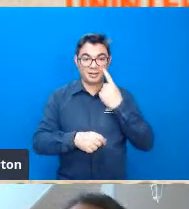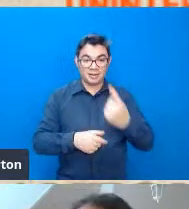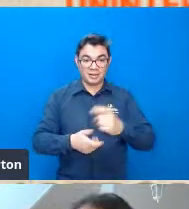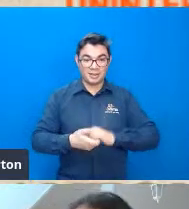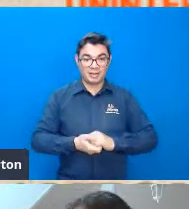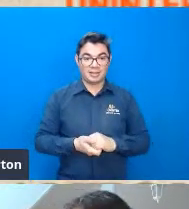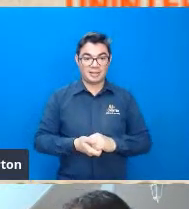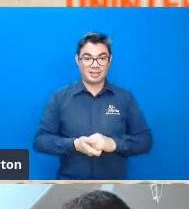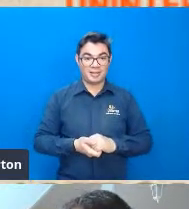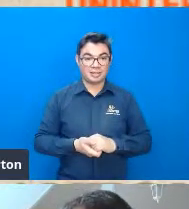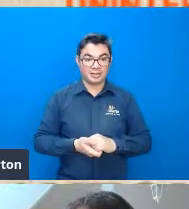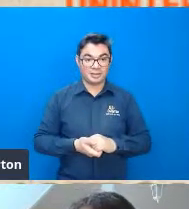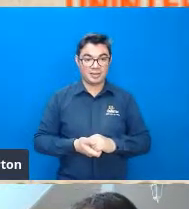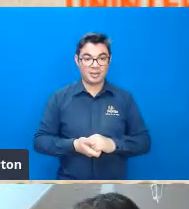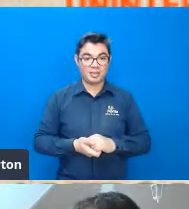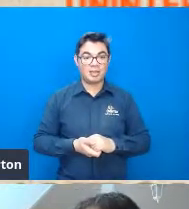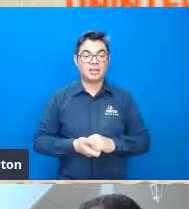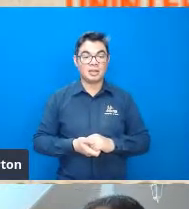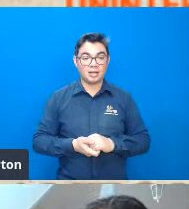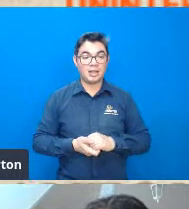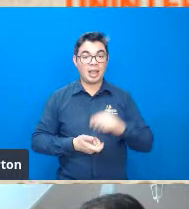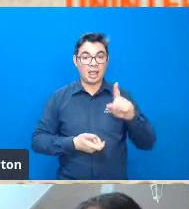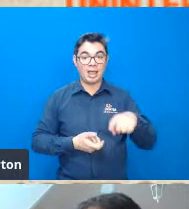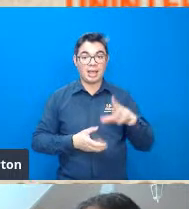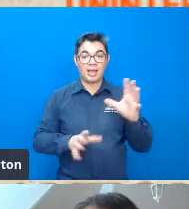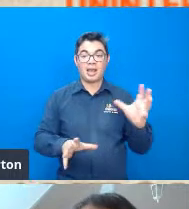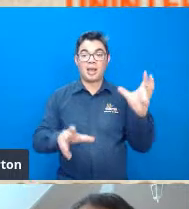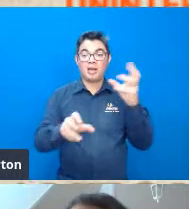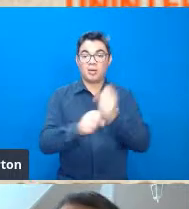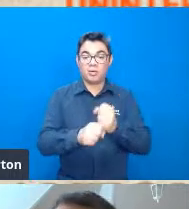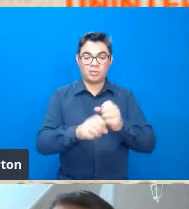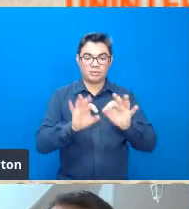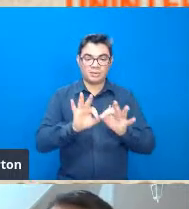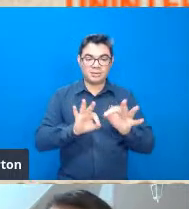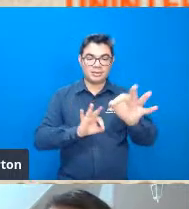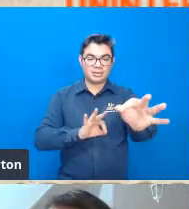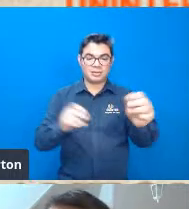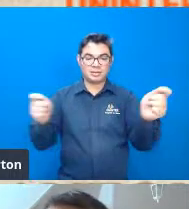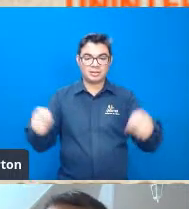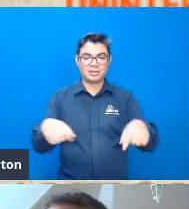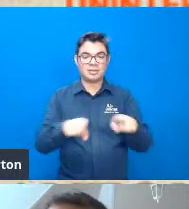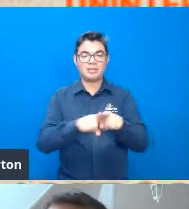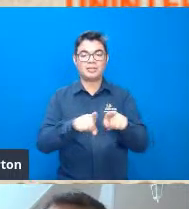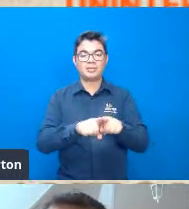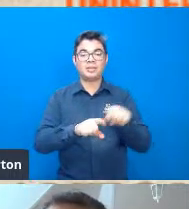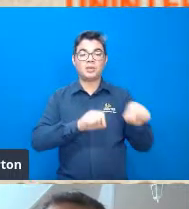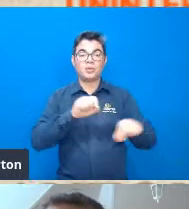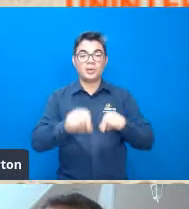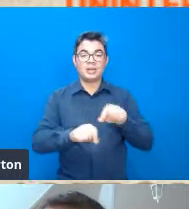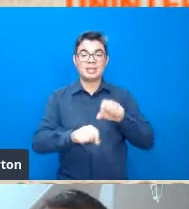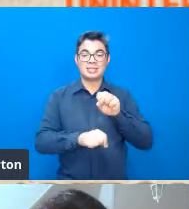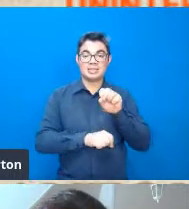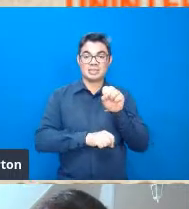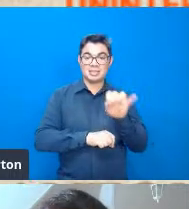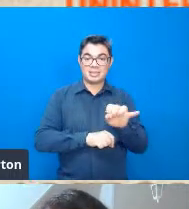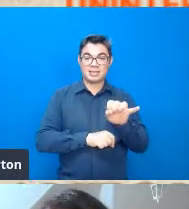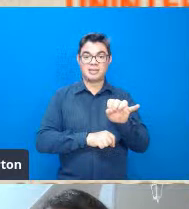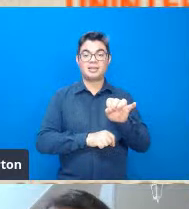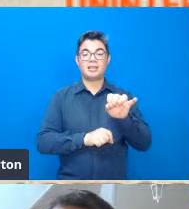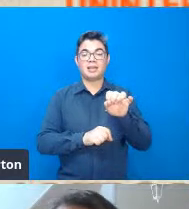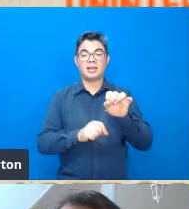reta e fazia um cálculo da extensão desse rio se o índice fosse acima de 1